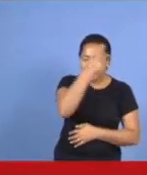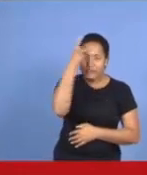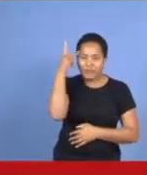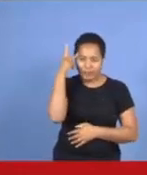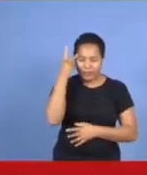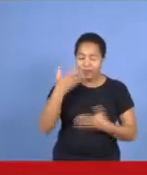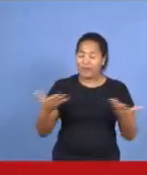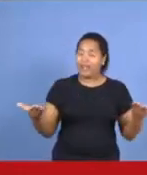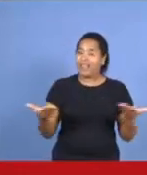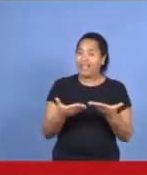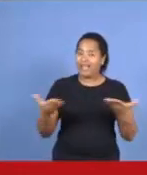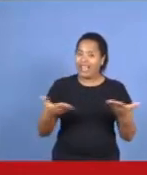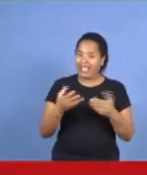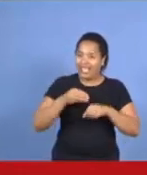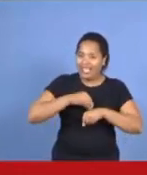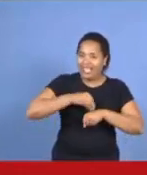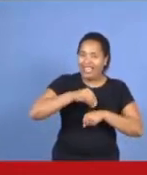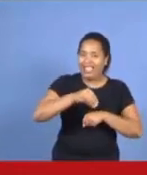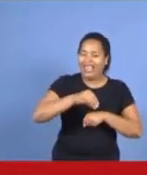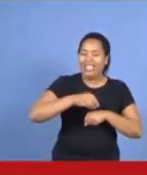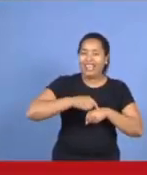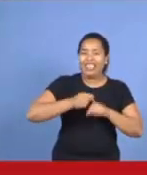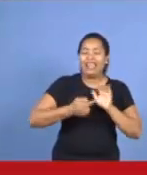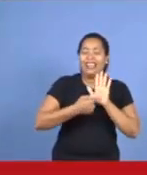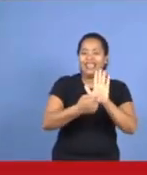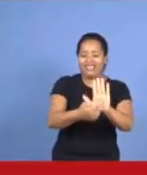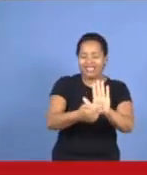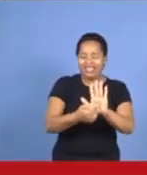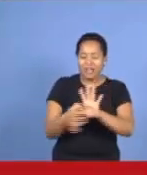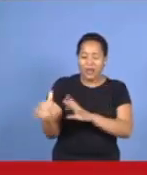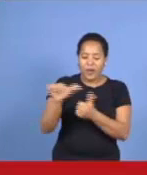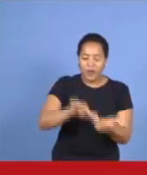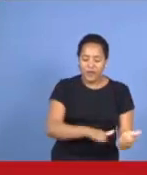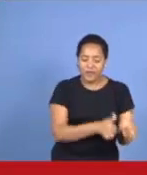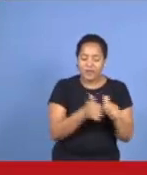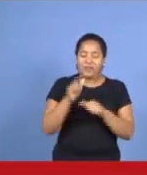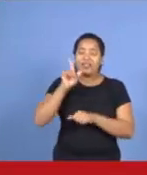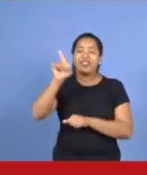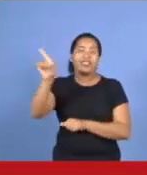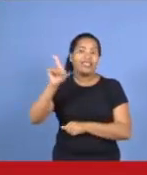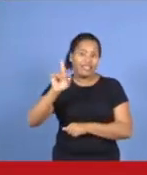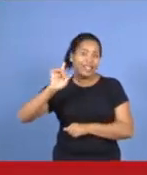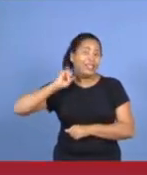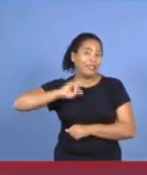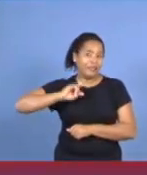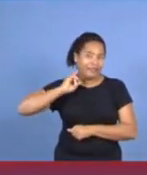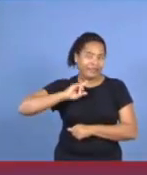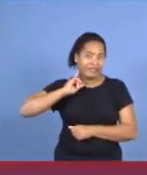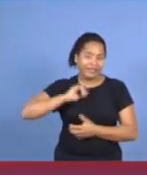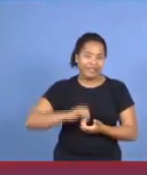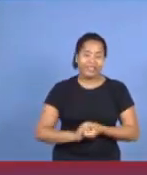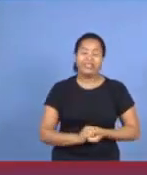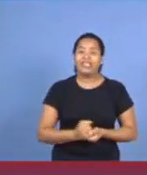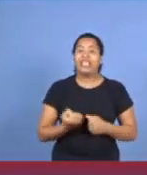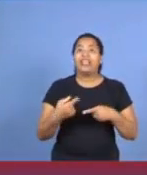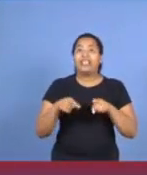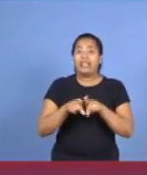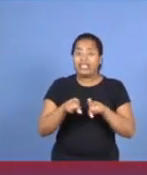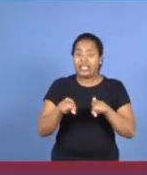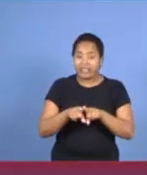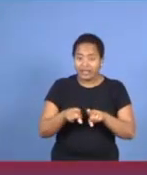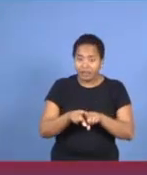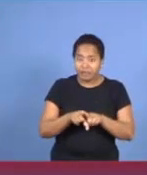citar aqui, o batismo lá em Araxá, no estado de Minas Gerais. Também, lá na cidade de